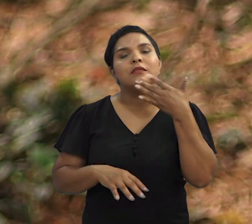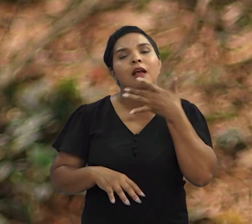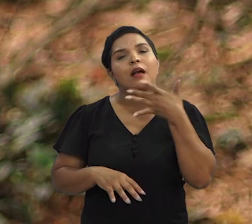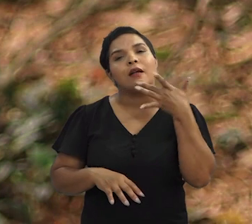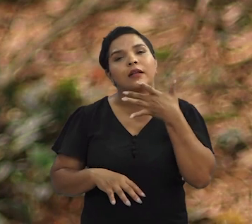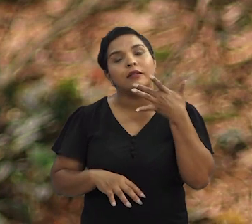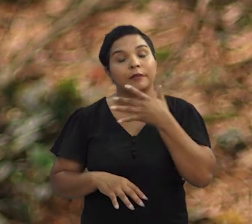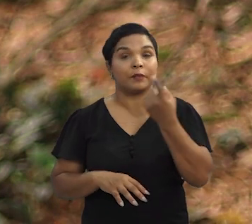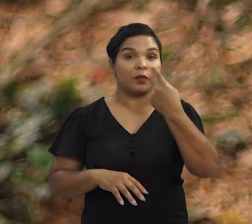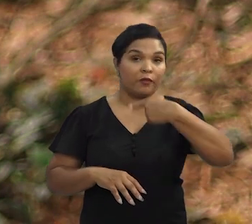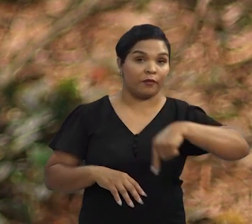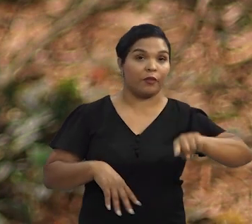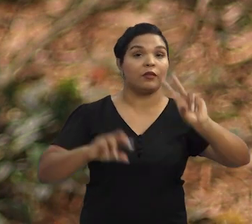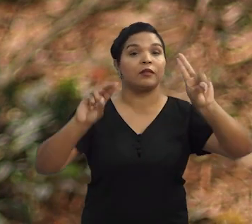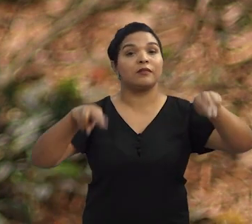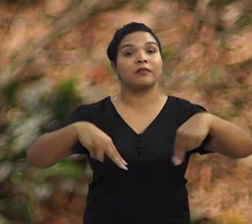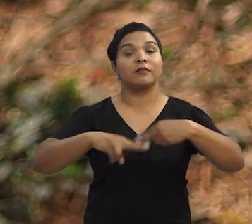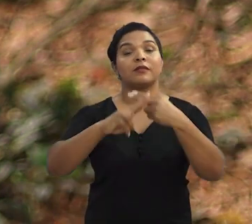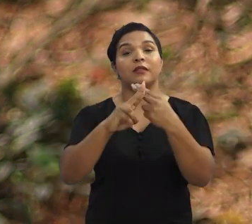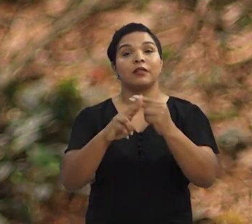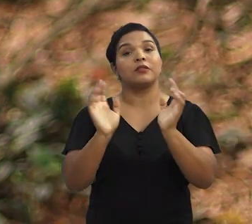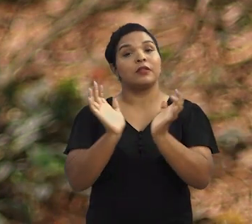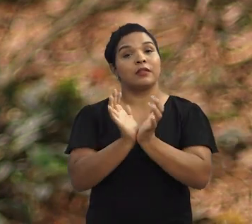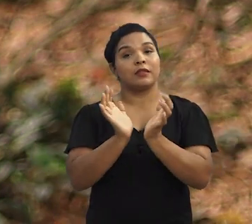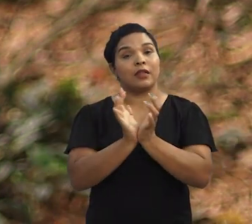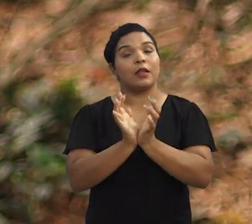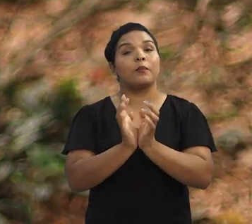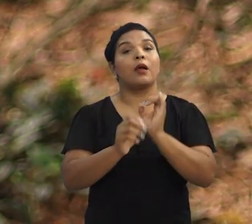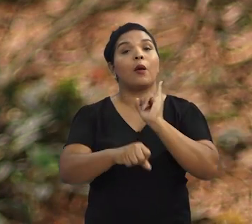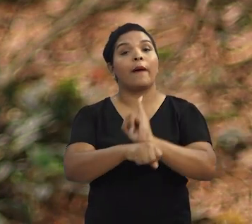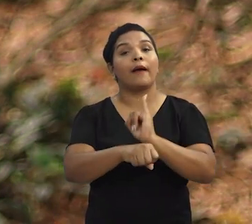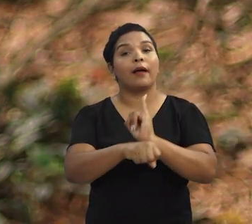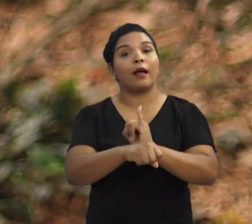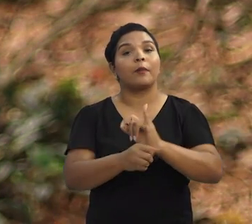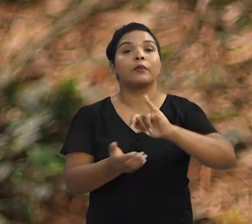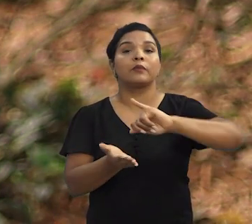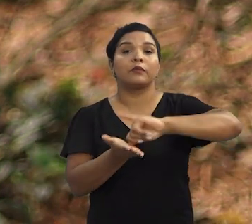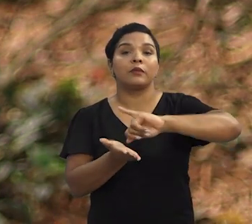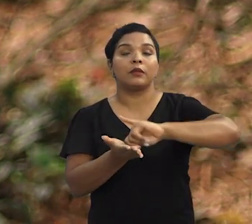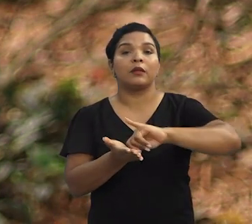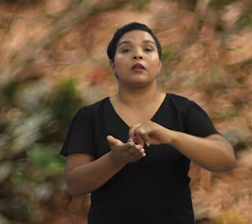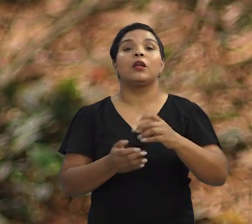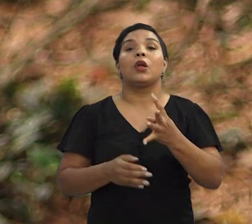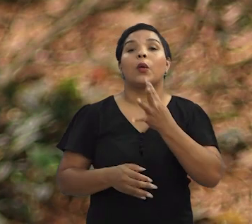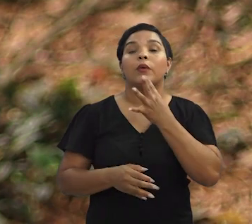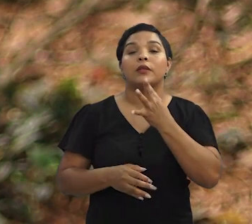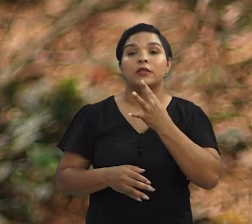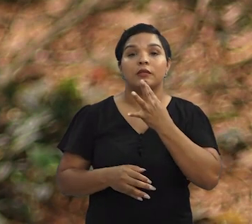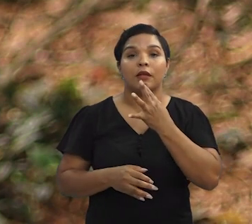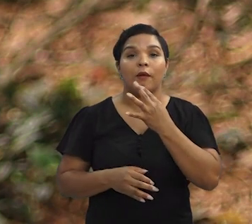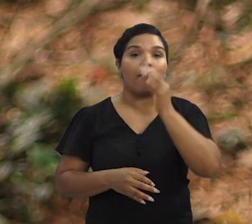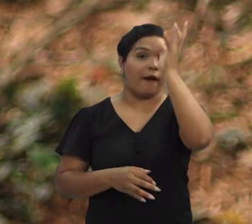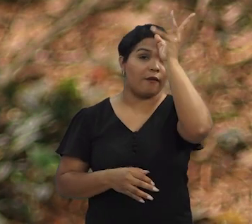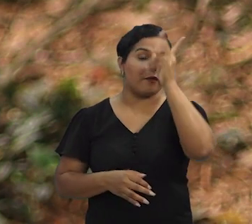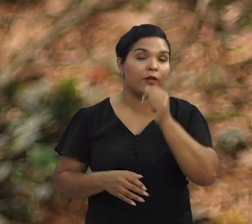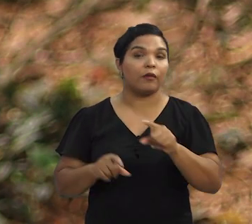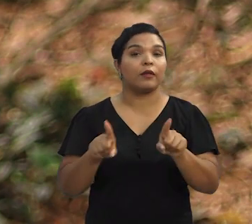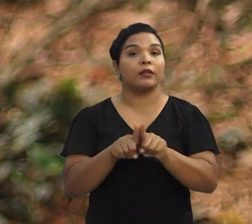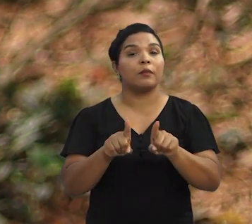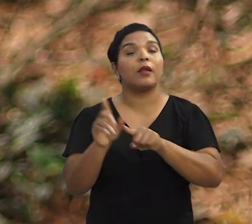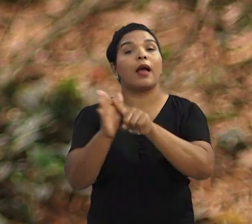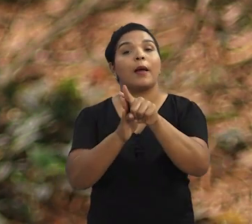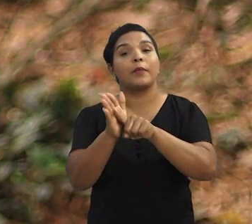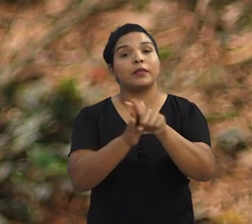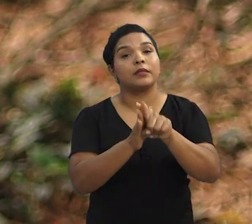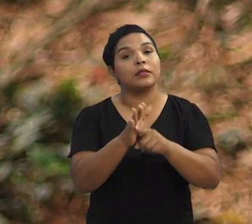A nossa equipe foi até a Universidade Estadual do Sudoeste da Bahia no campus de Itapetinga e lá conheceu a ave e a pesquisa que